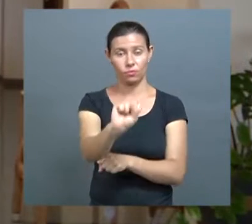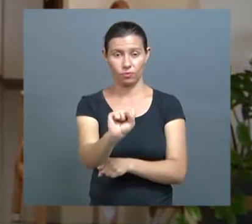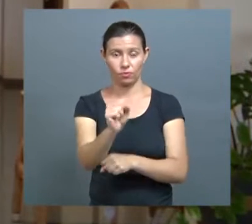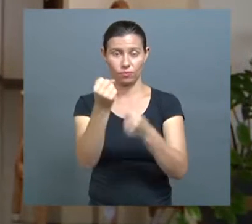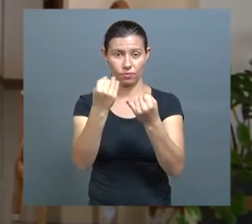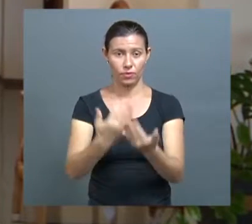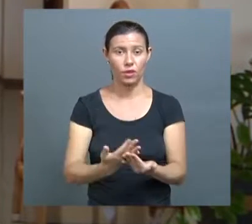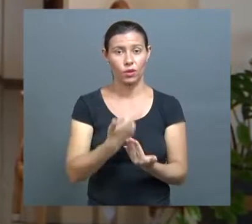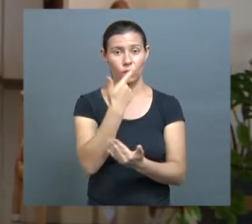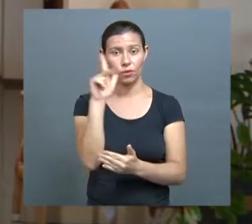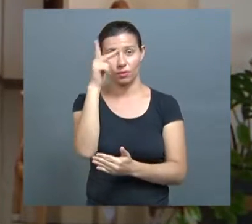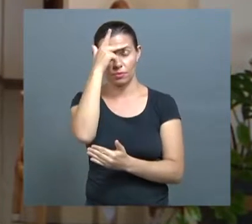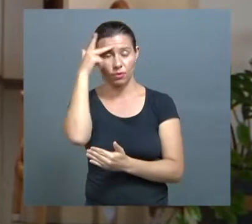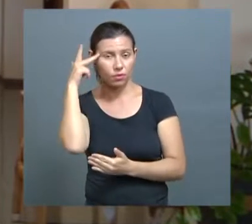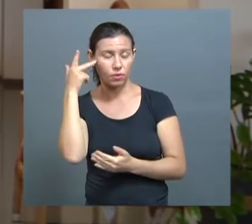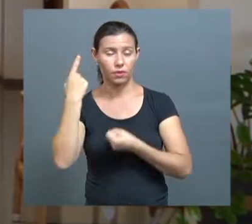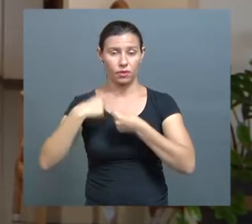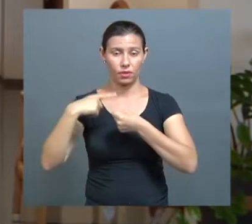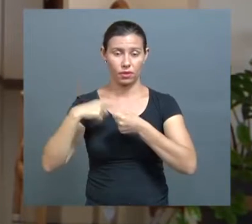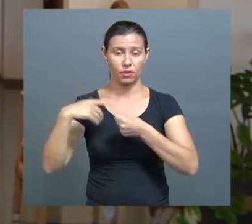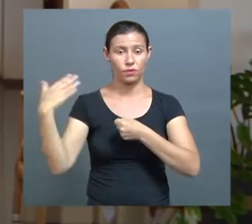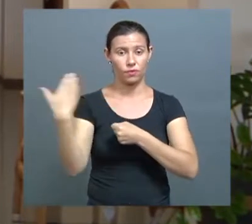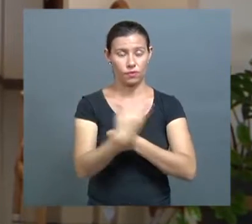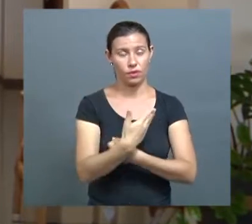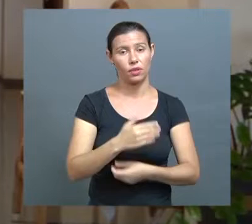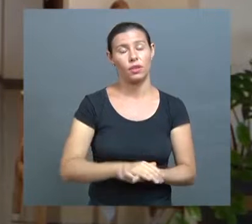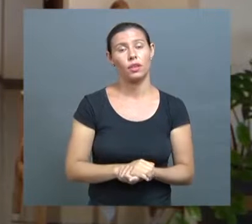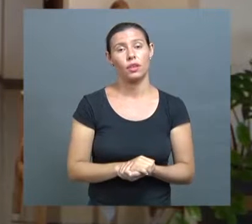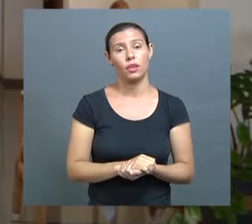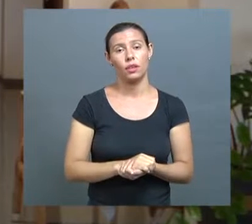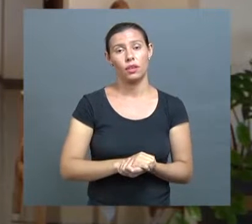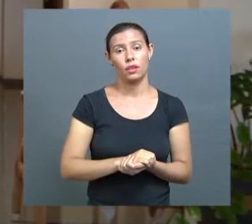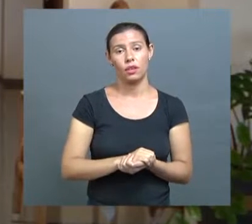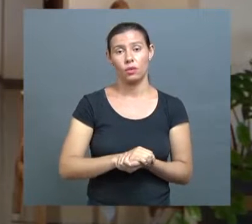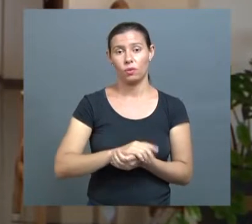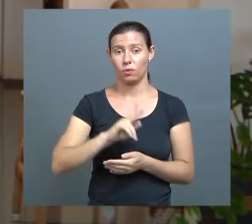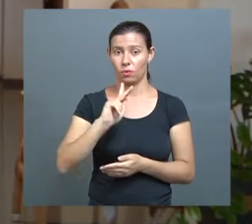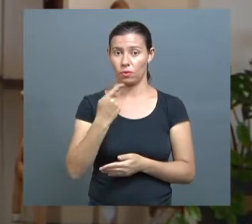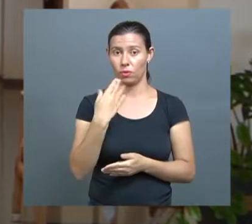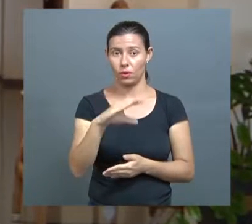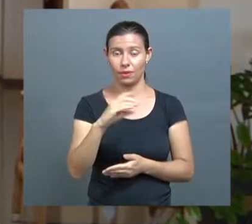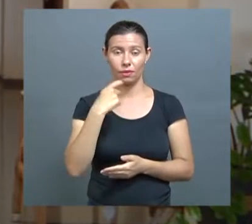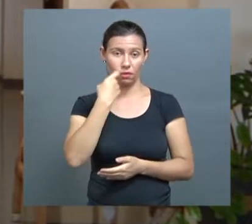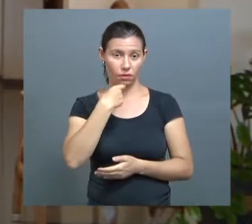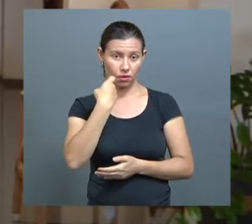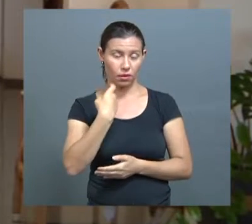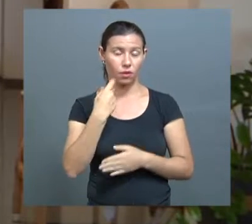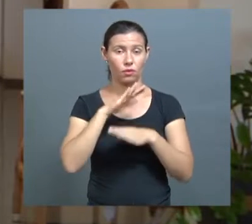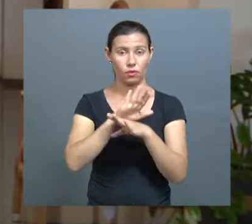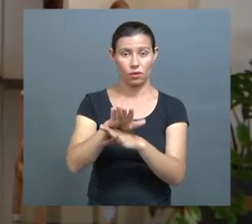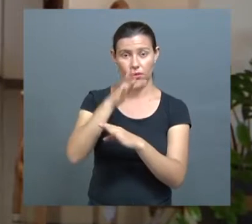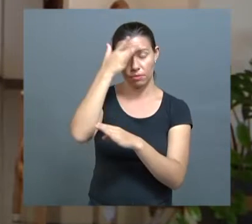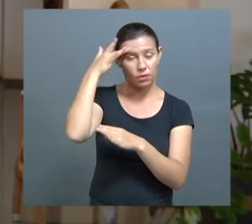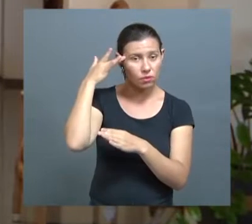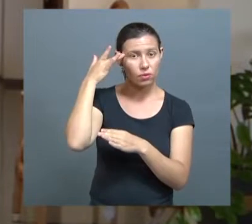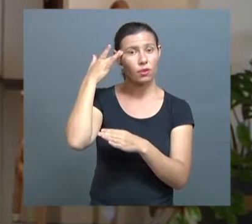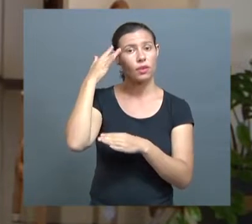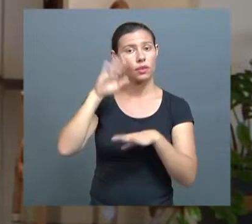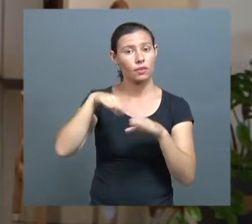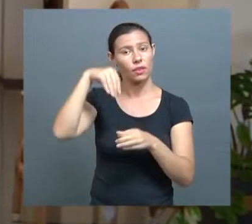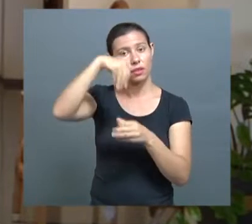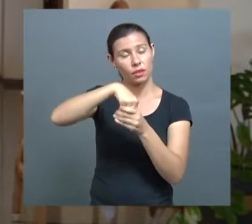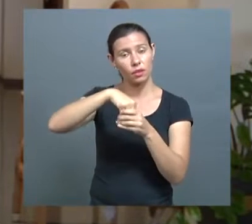outras cidades, são atendidos, o pronto-socorro dá suporte para pacientes internados no hospital de clínicas, para pacientes da psiquiatria,